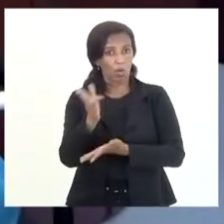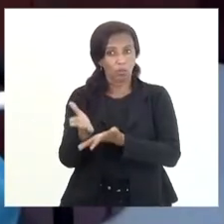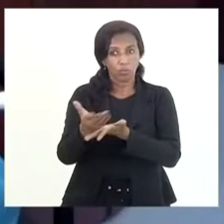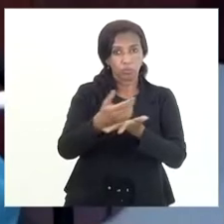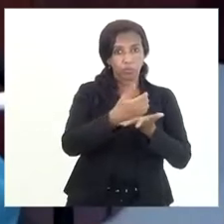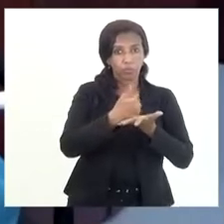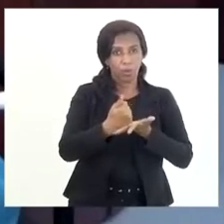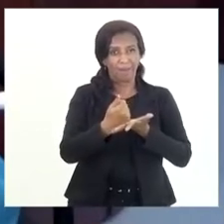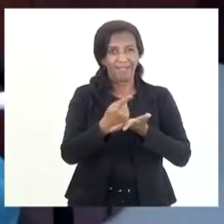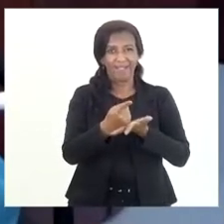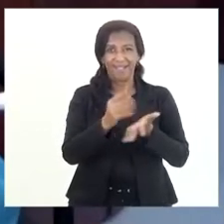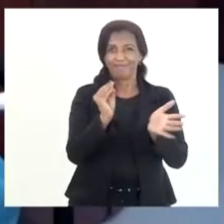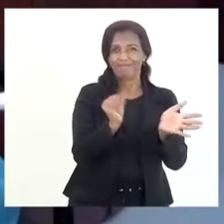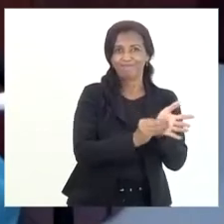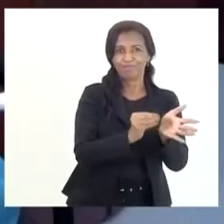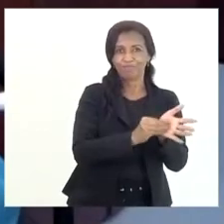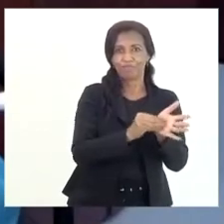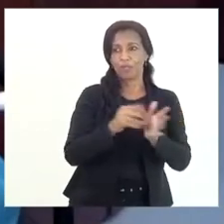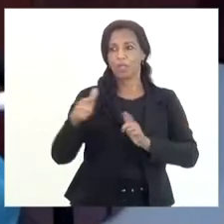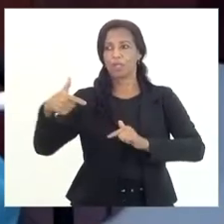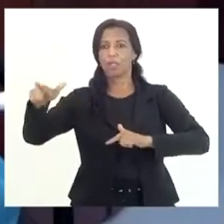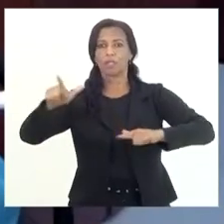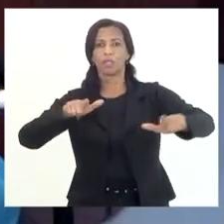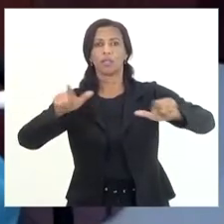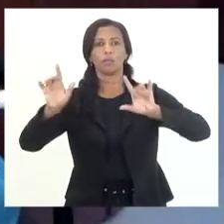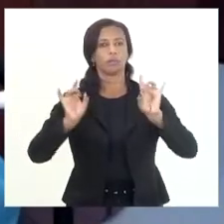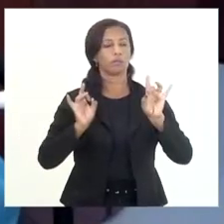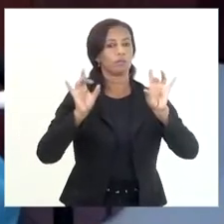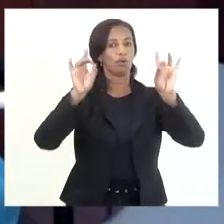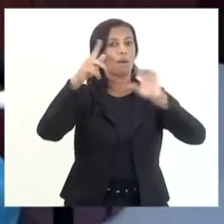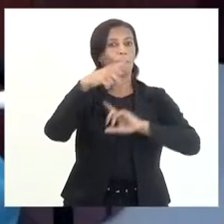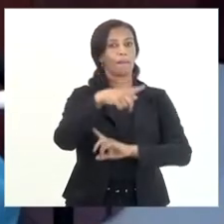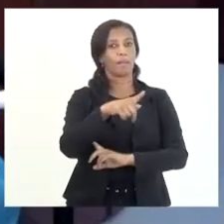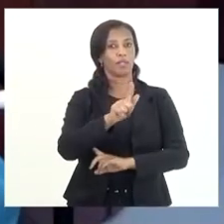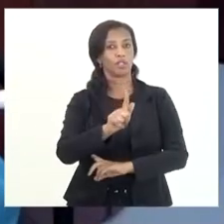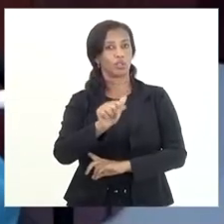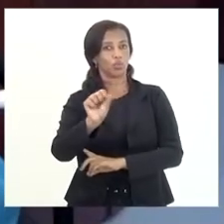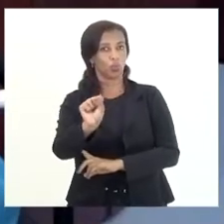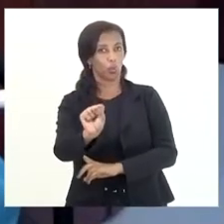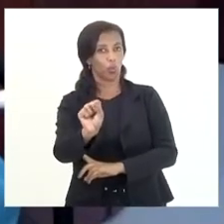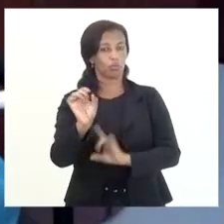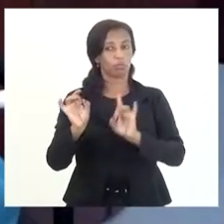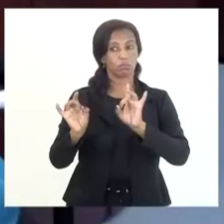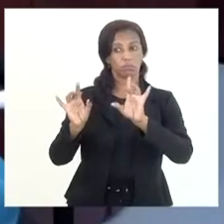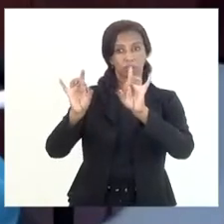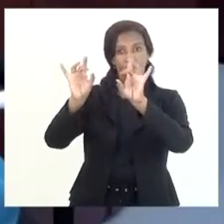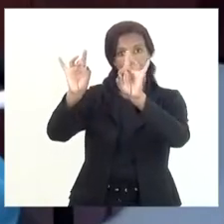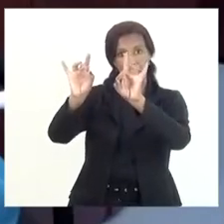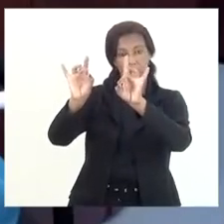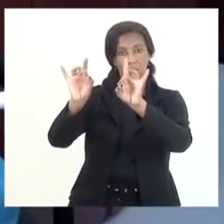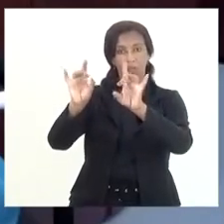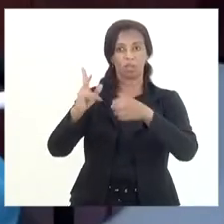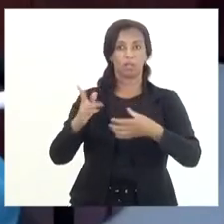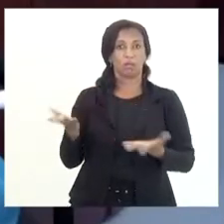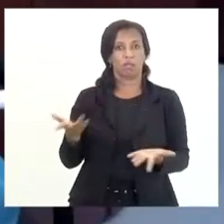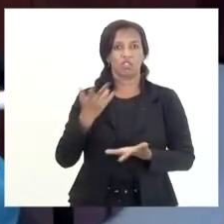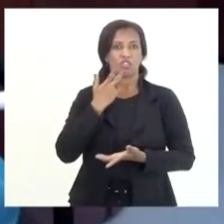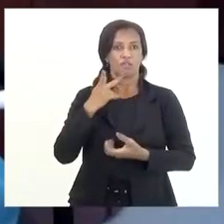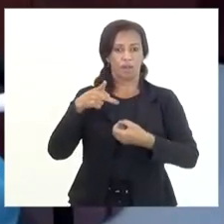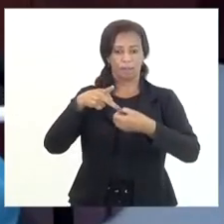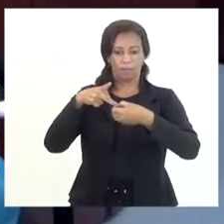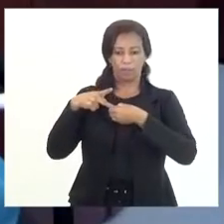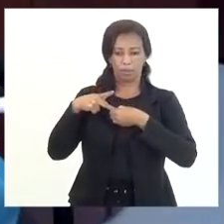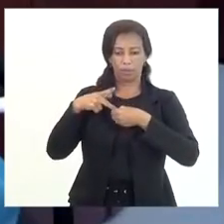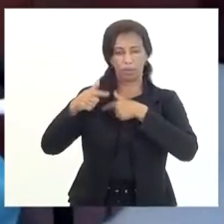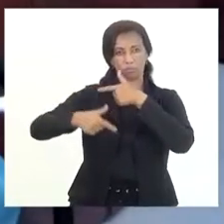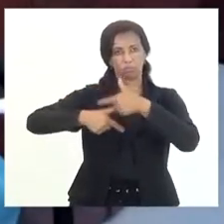pouco diluída, entre outras especializadas, como a PG-8, que é uma especializada aqui de procuradoria, que a gente chama de procuradoria de